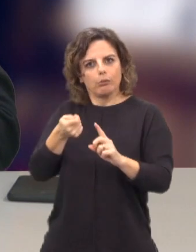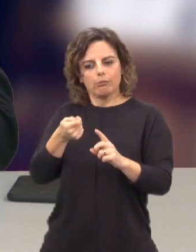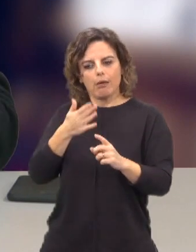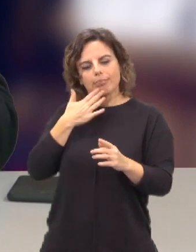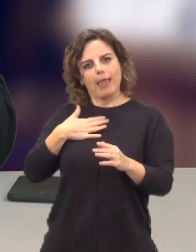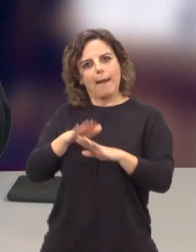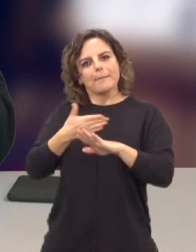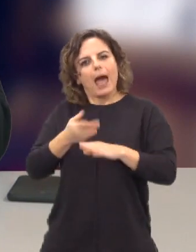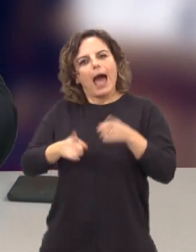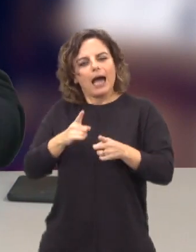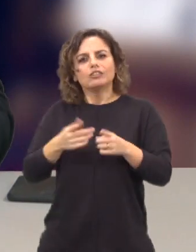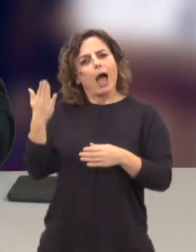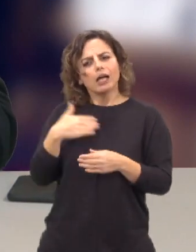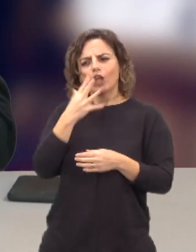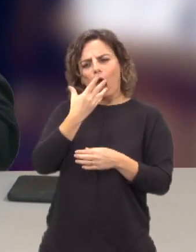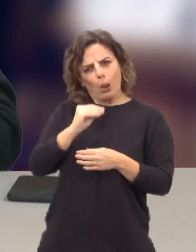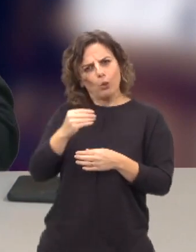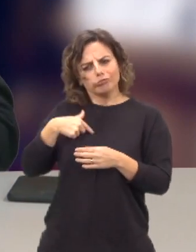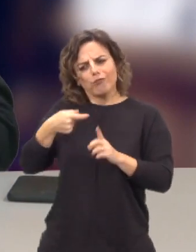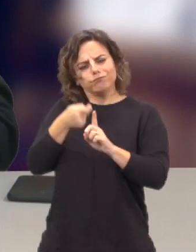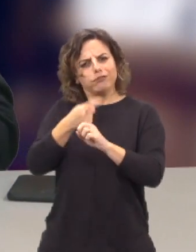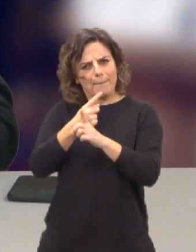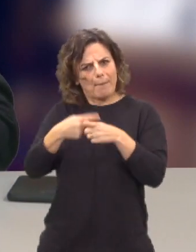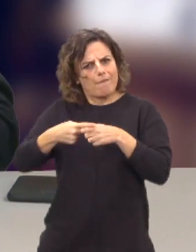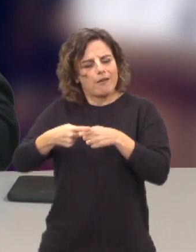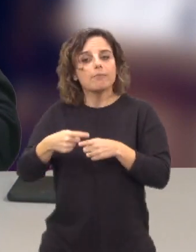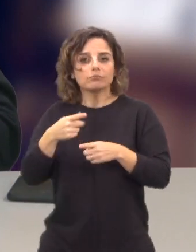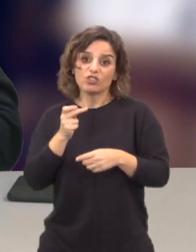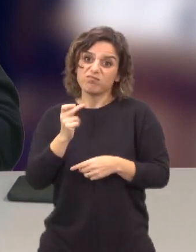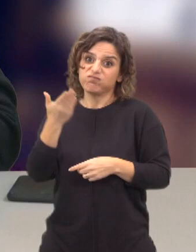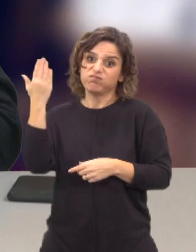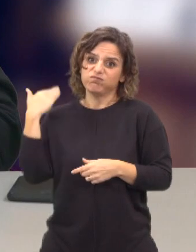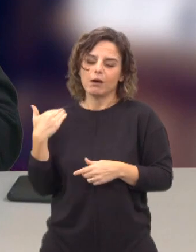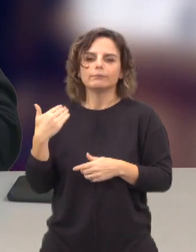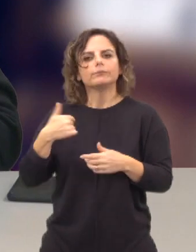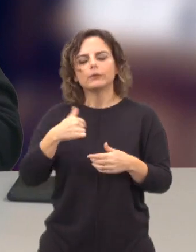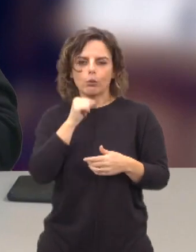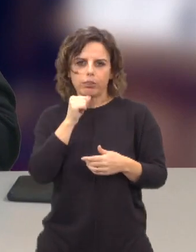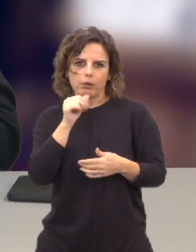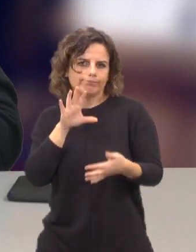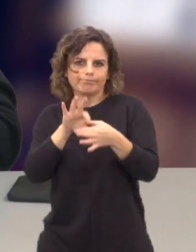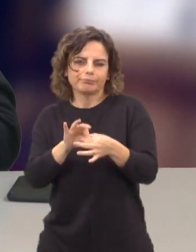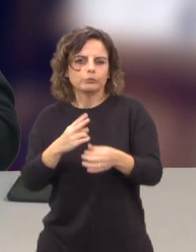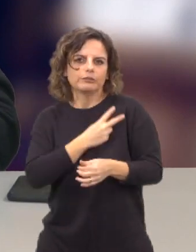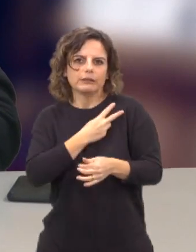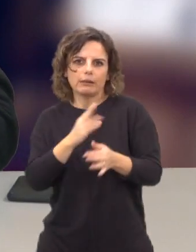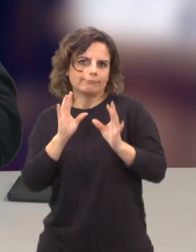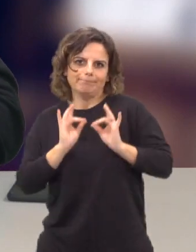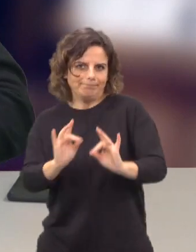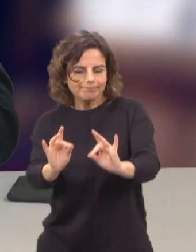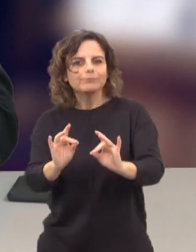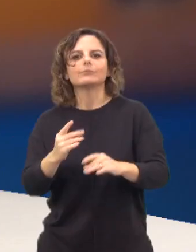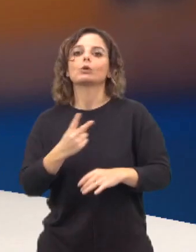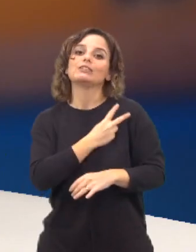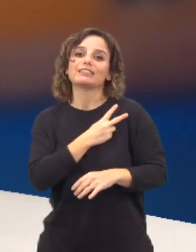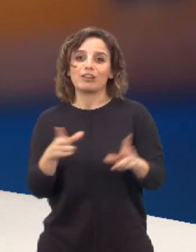e que também me estimulou quando fui estudante, enfim, já foi há muitos anos, eu fiquei quase sempre ligado à universidade, a minha universidade é uma